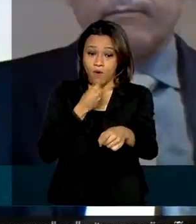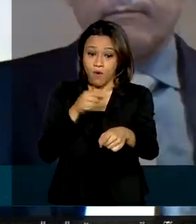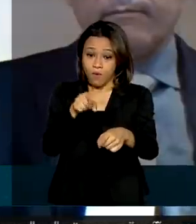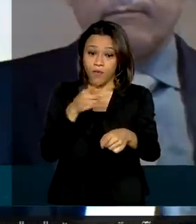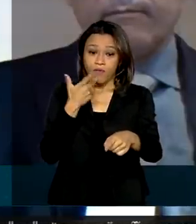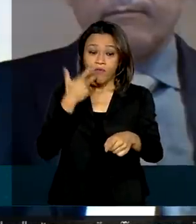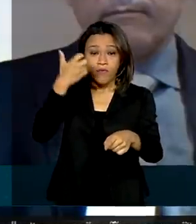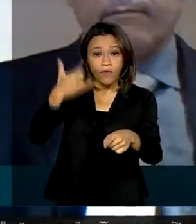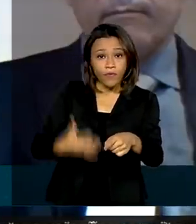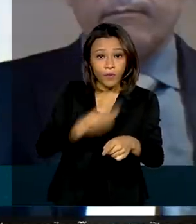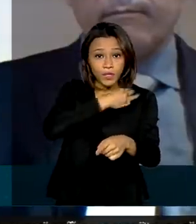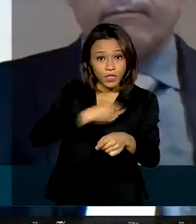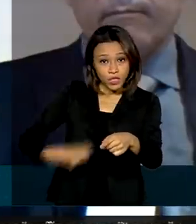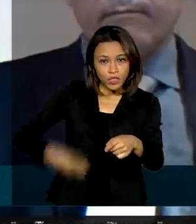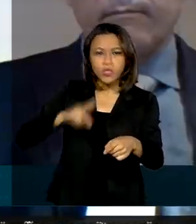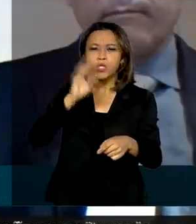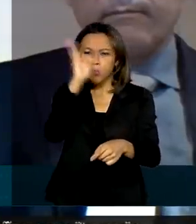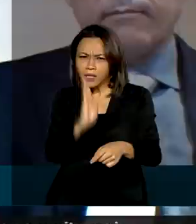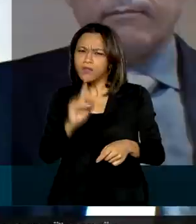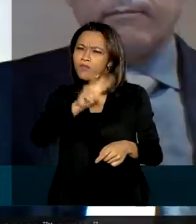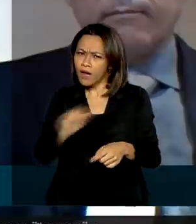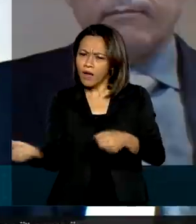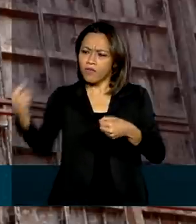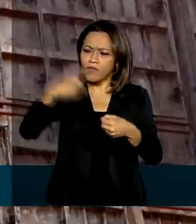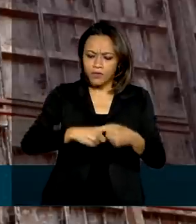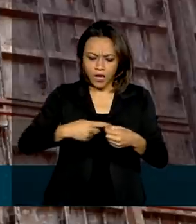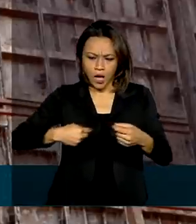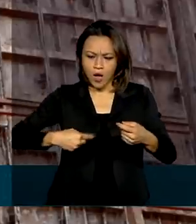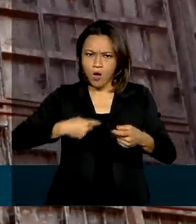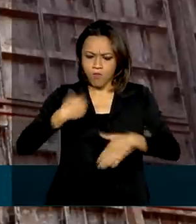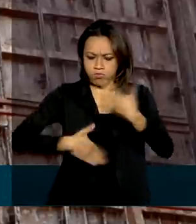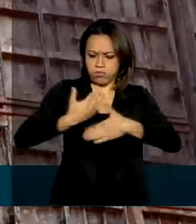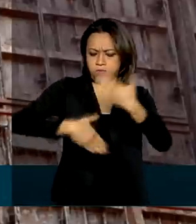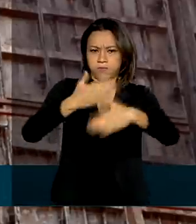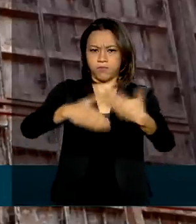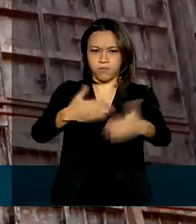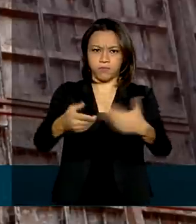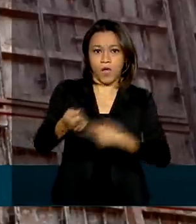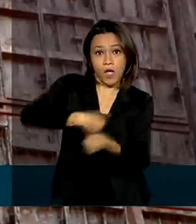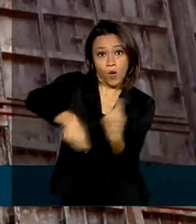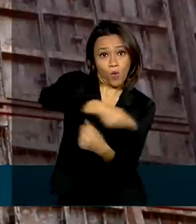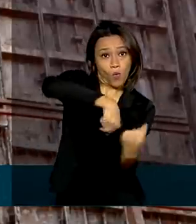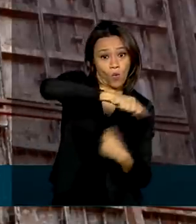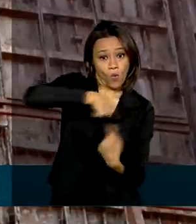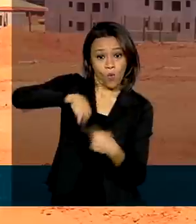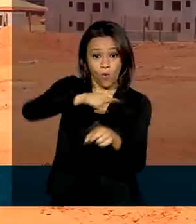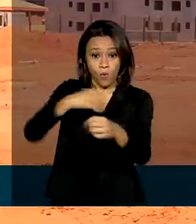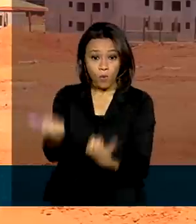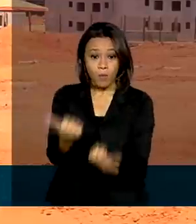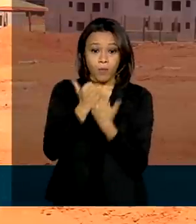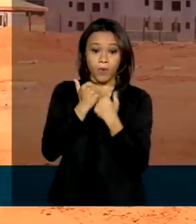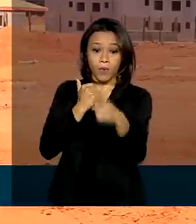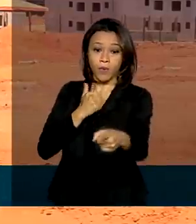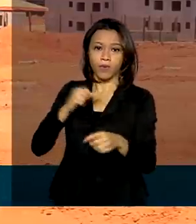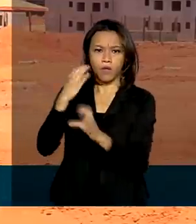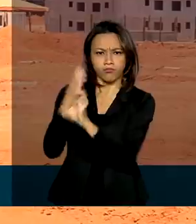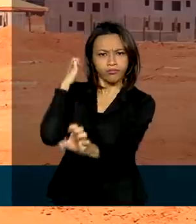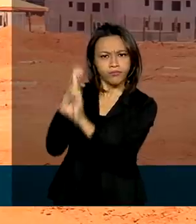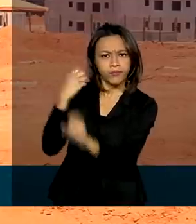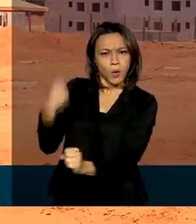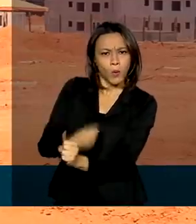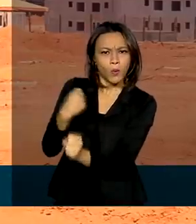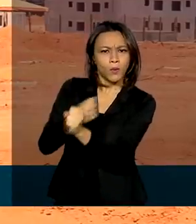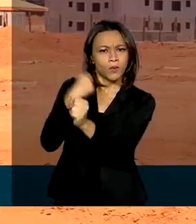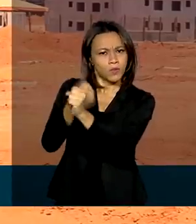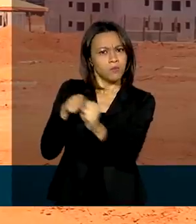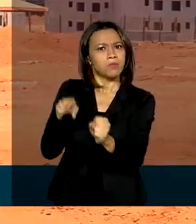retomar o crescimento econômico após a pandemia com a grande força da construção civil, já que o setor gera emprego,